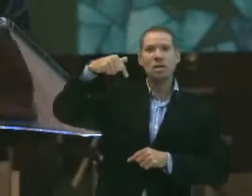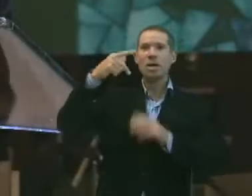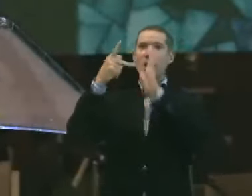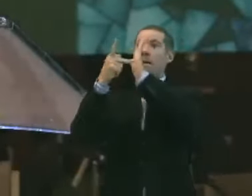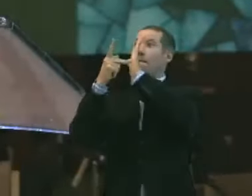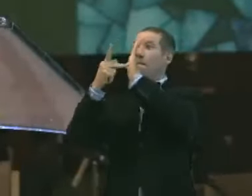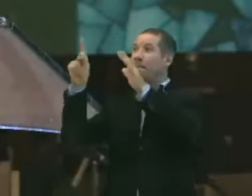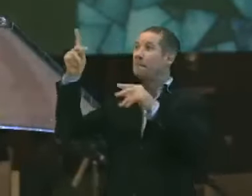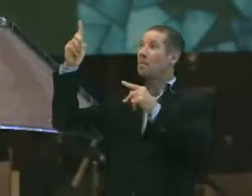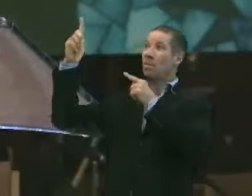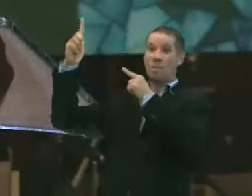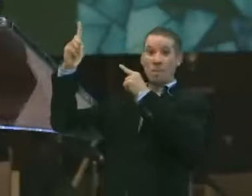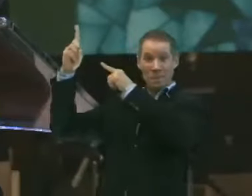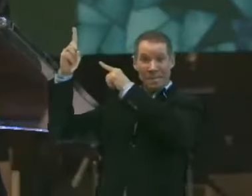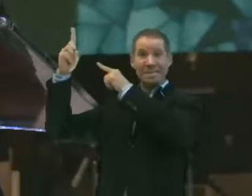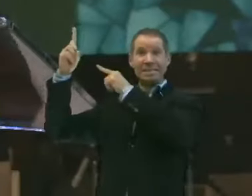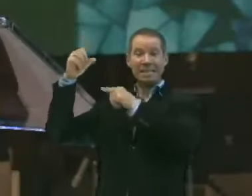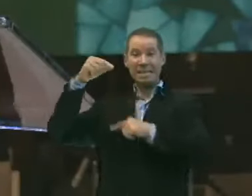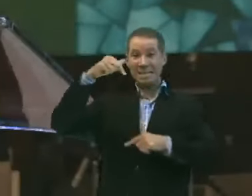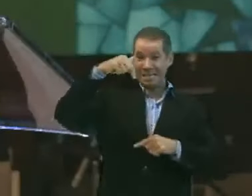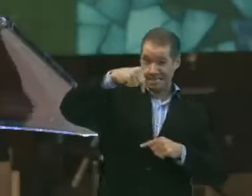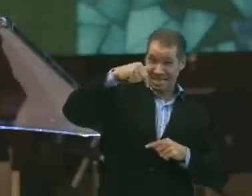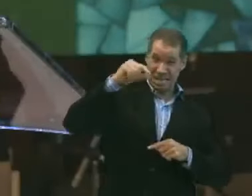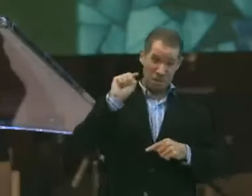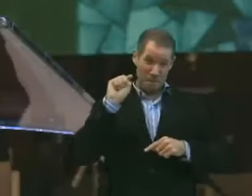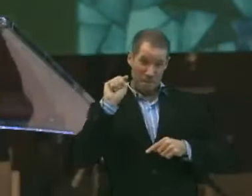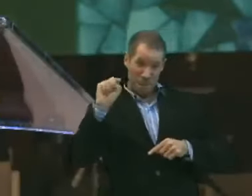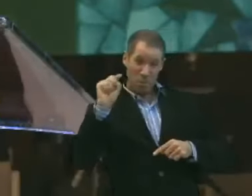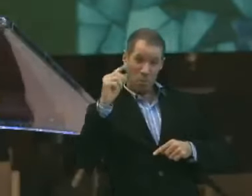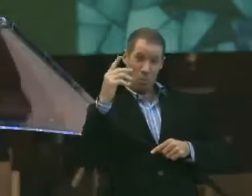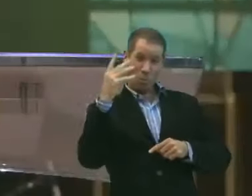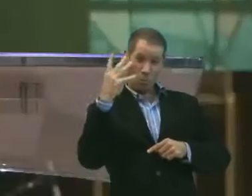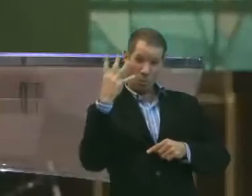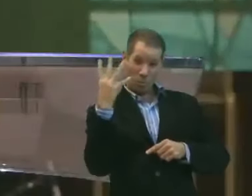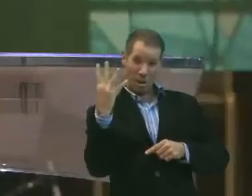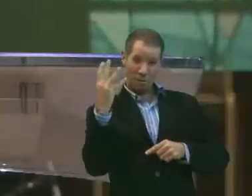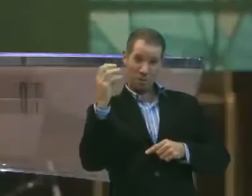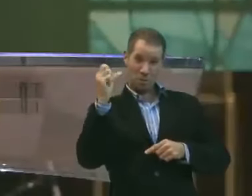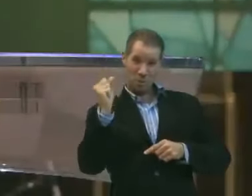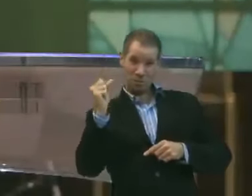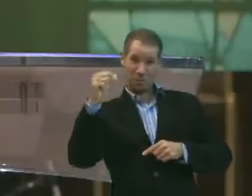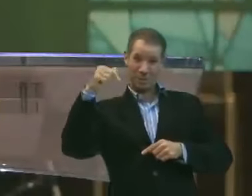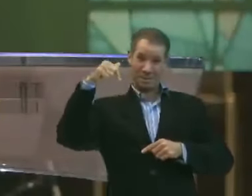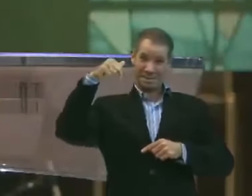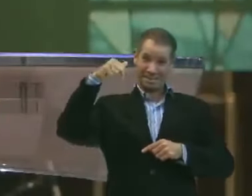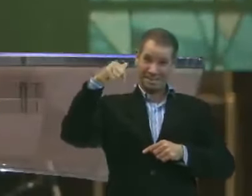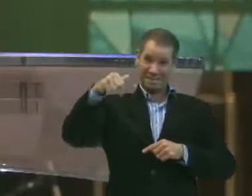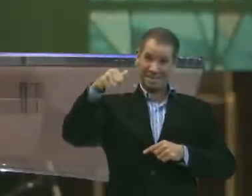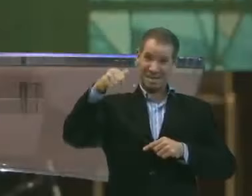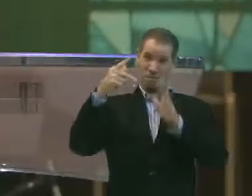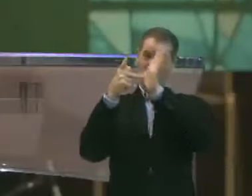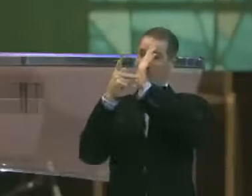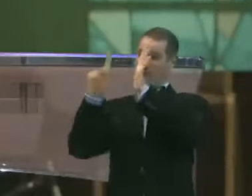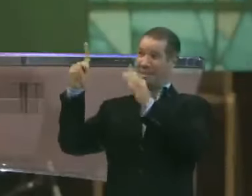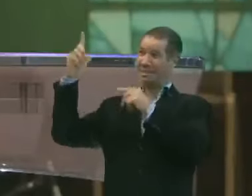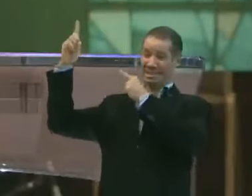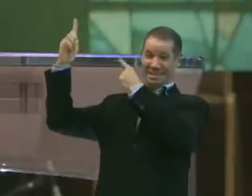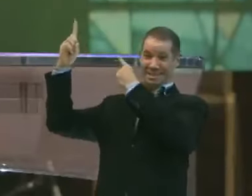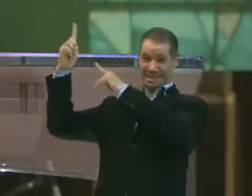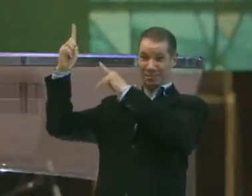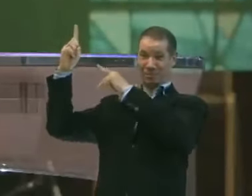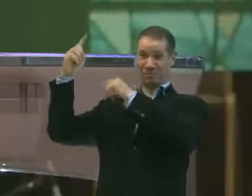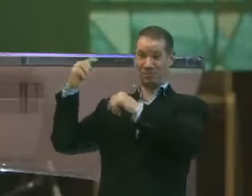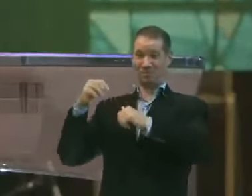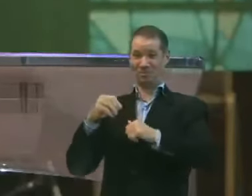Promessas de Deus. Sete mil. Quatrocentas e oitenta e sete. Promessas de Deus.